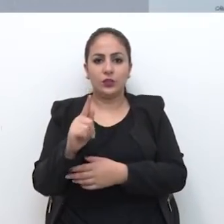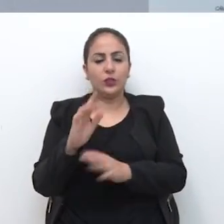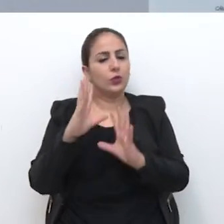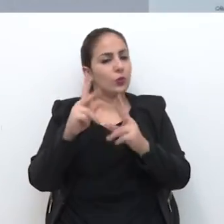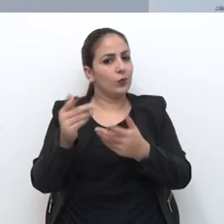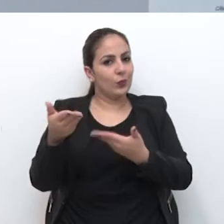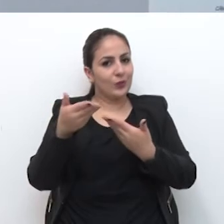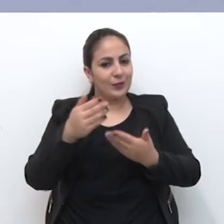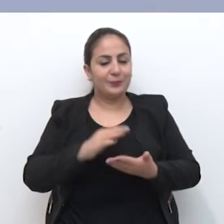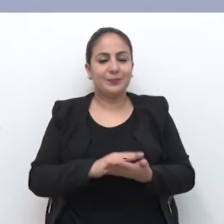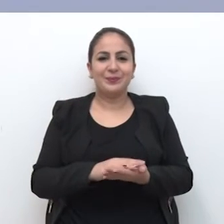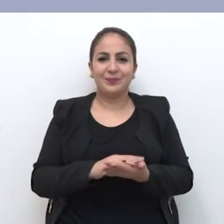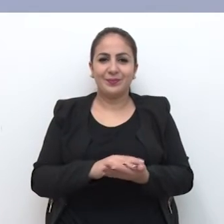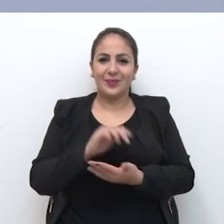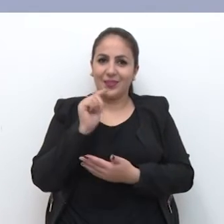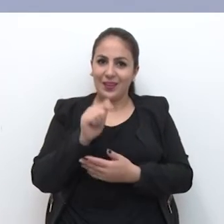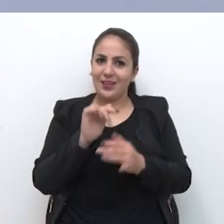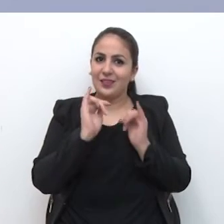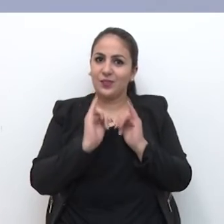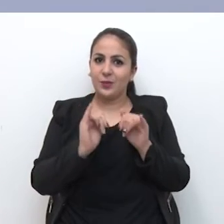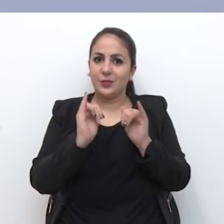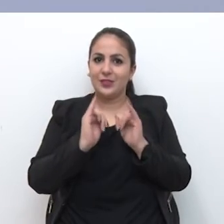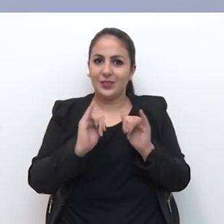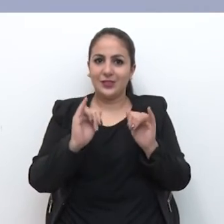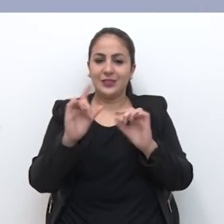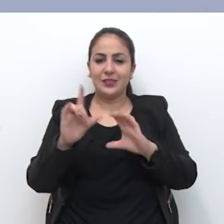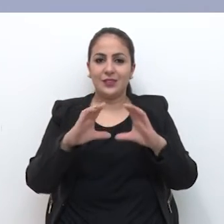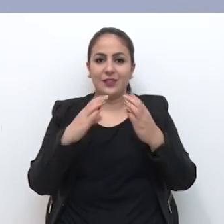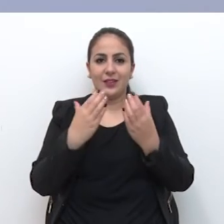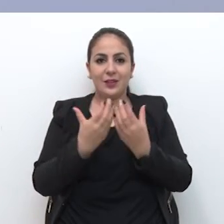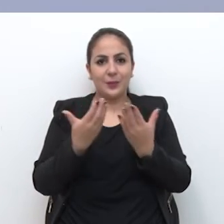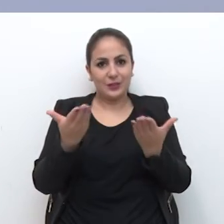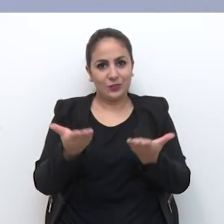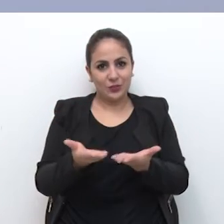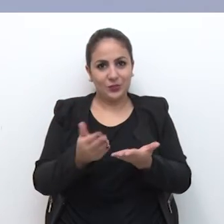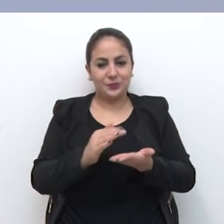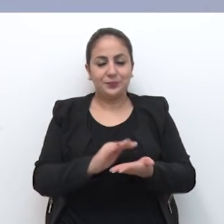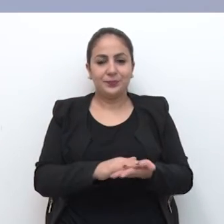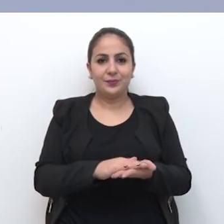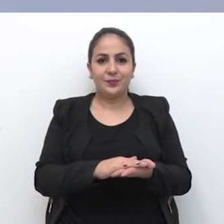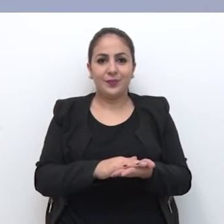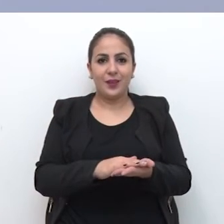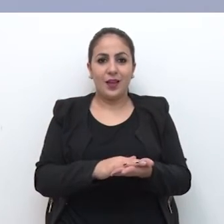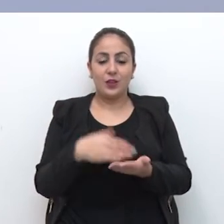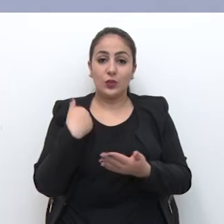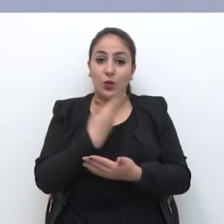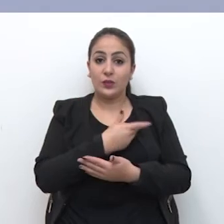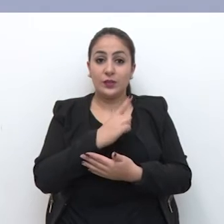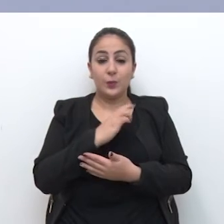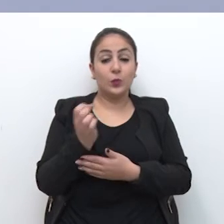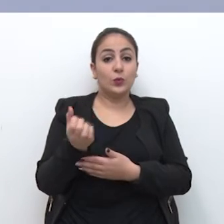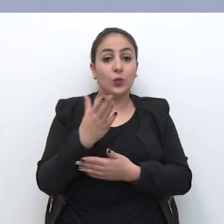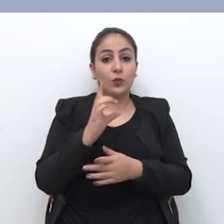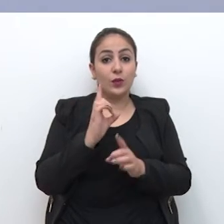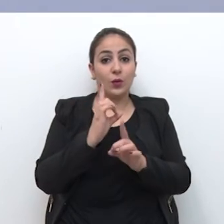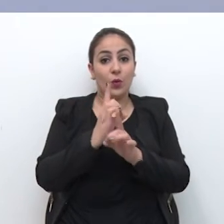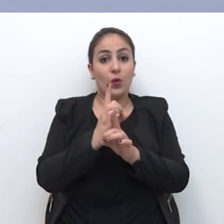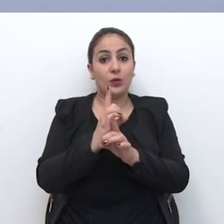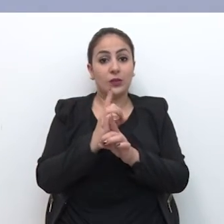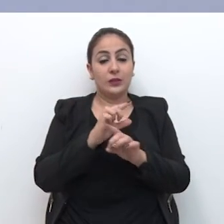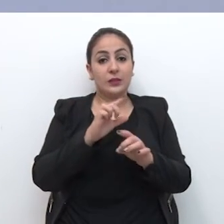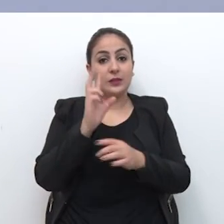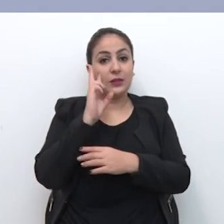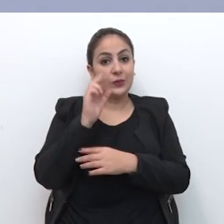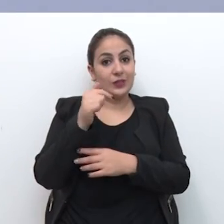estão todos convidados. E estas foram as informações do Jornal da Câmara de hoje. Nós temos um novo encontro na